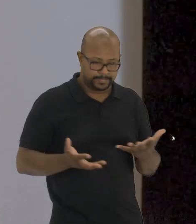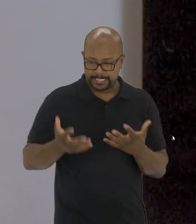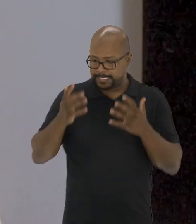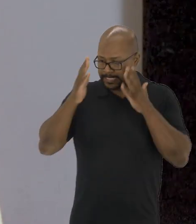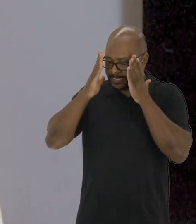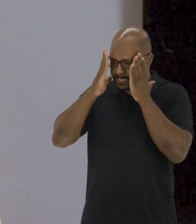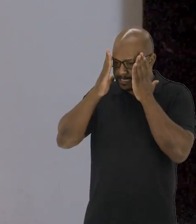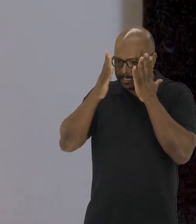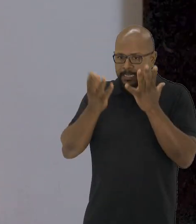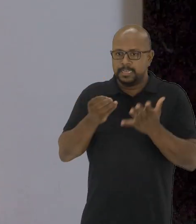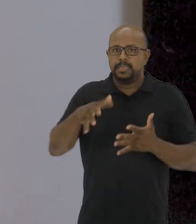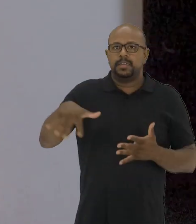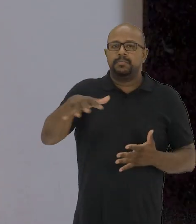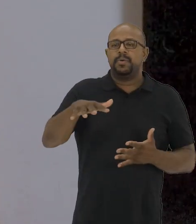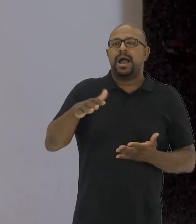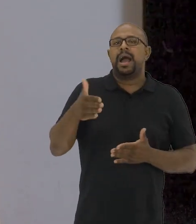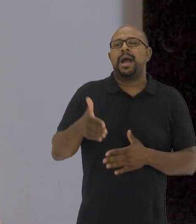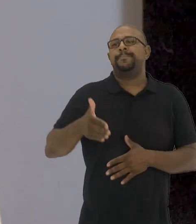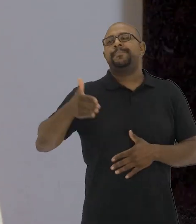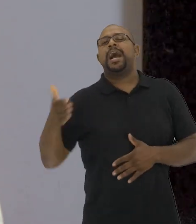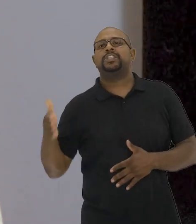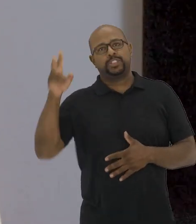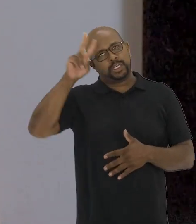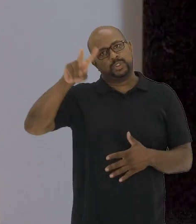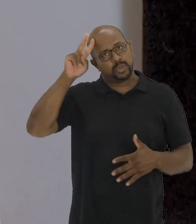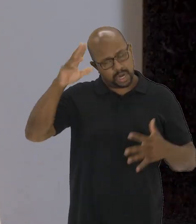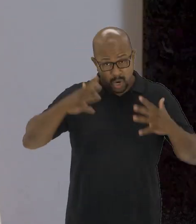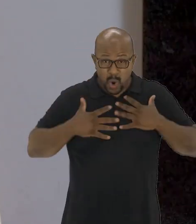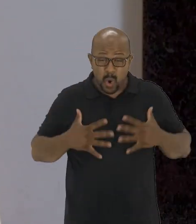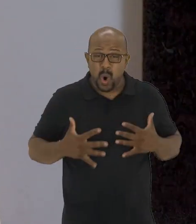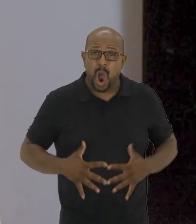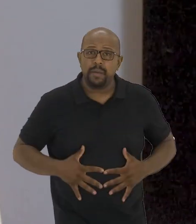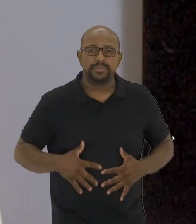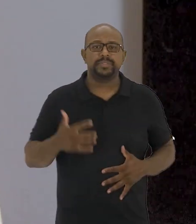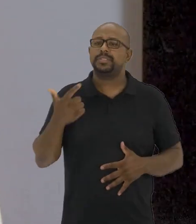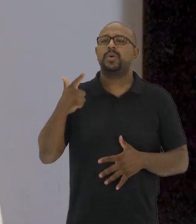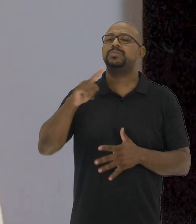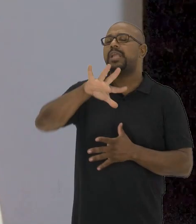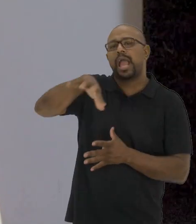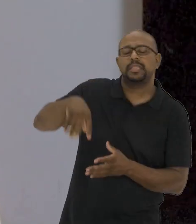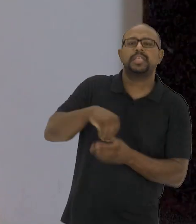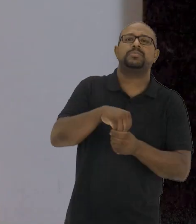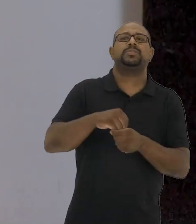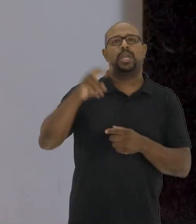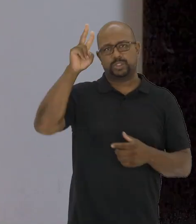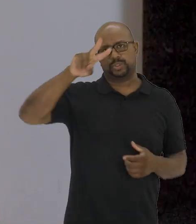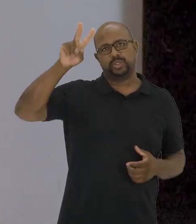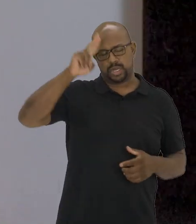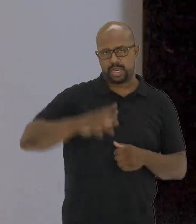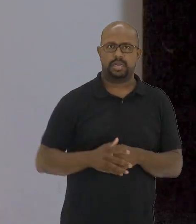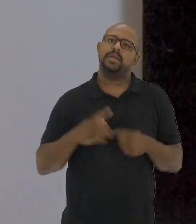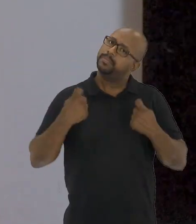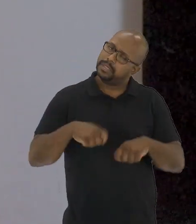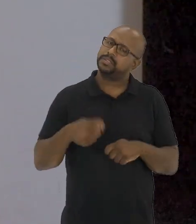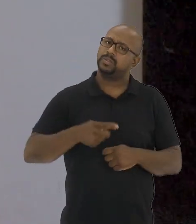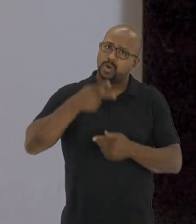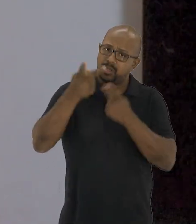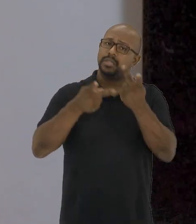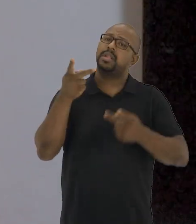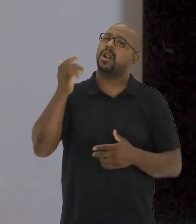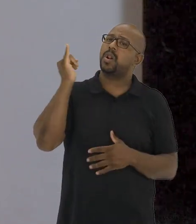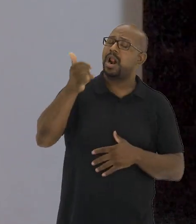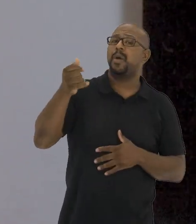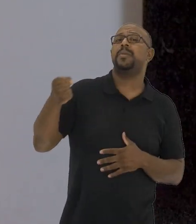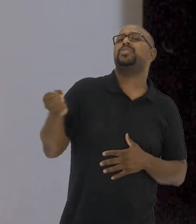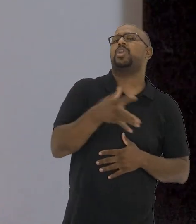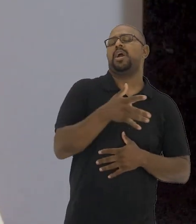diante disso? Como transitar à margem da própria história? Como corpos históricos que somos? É